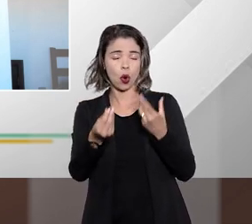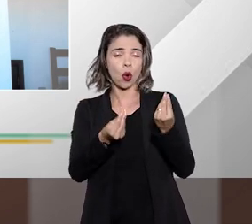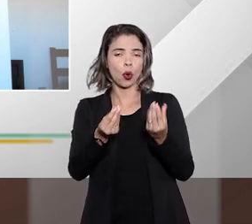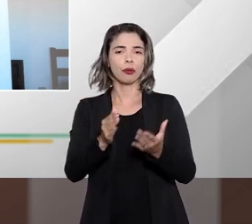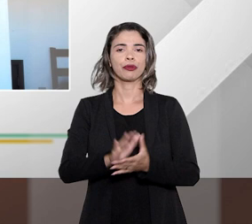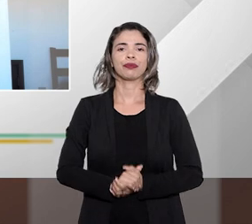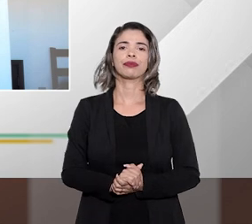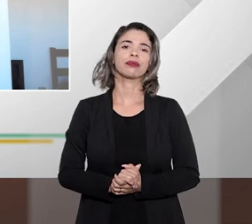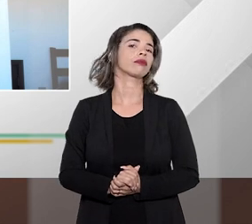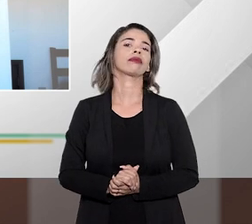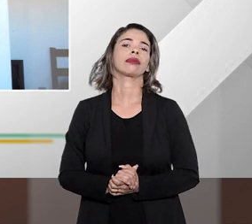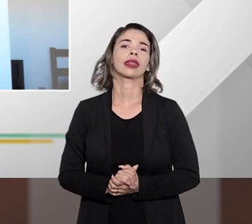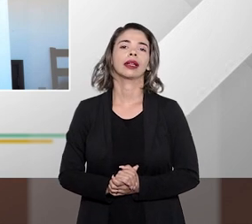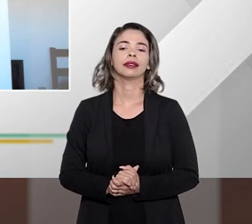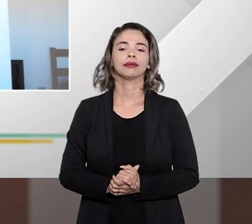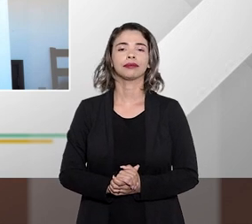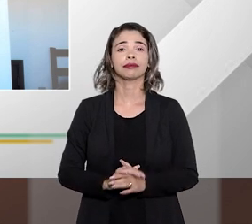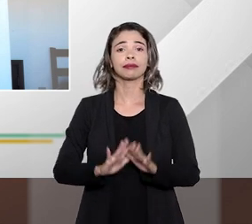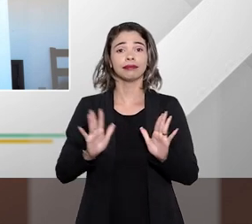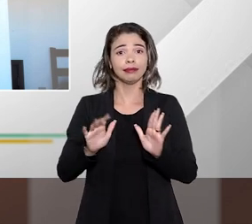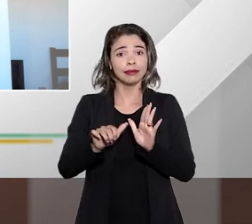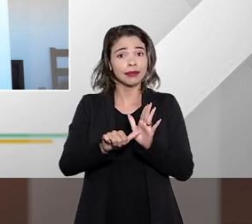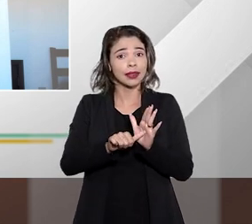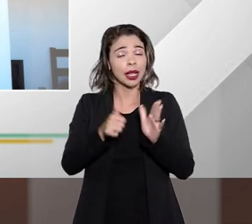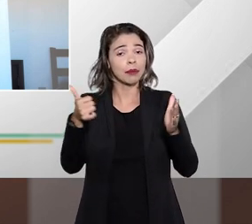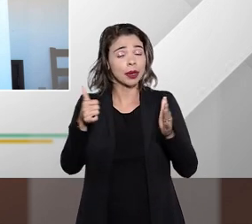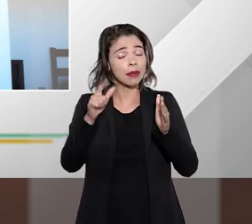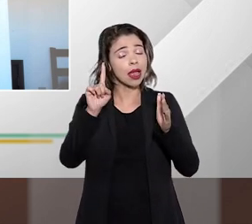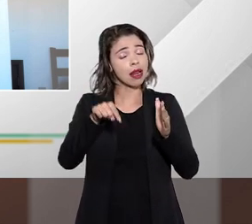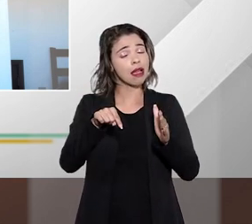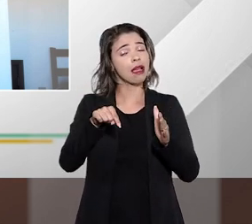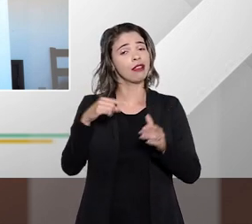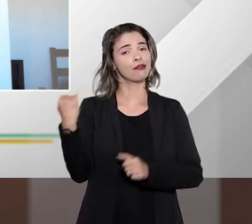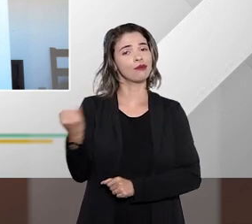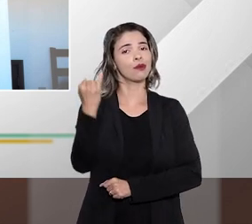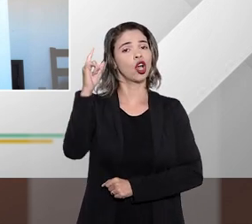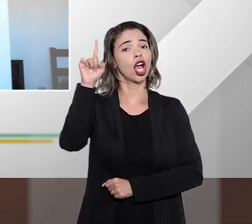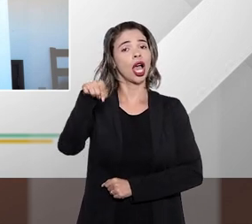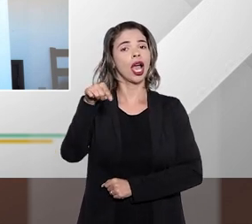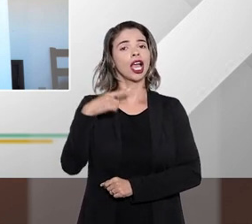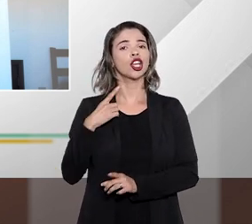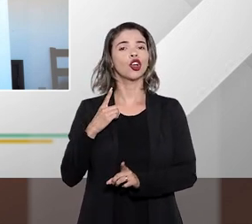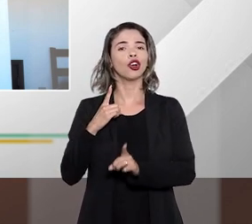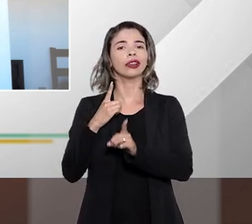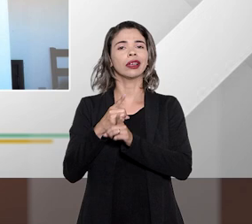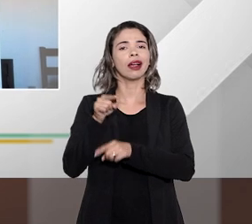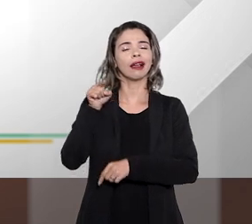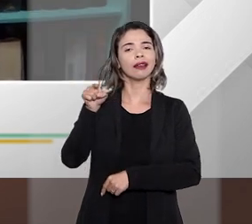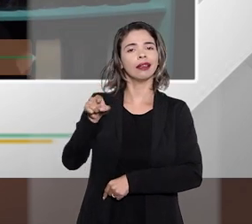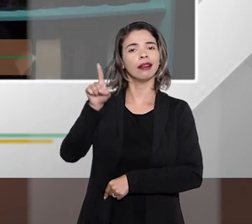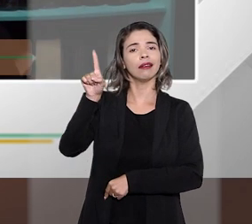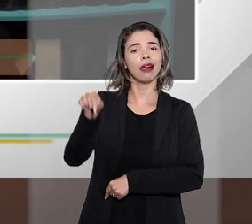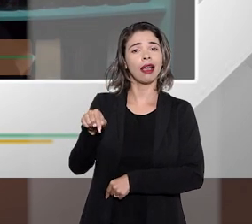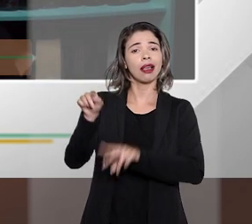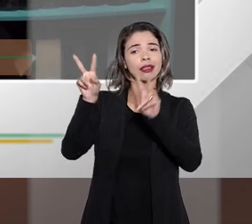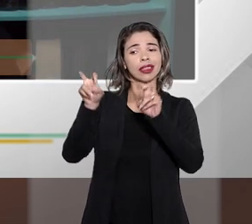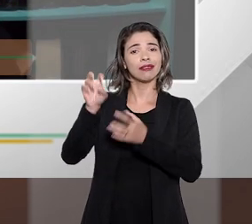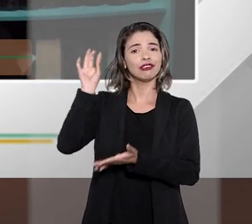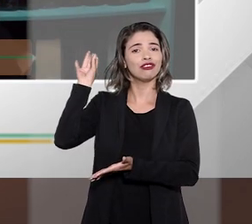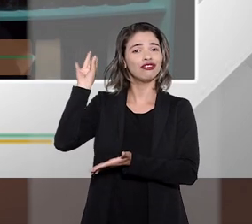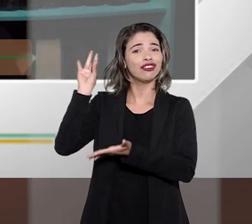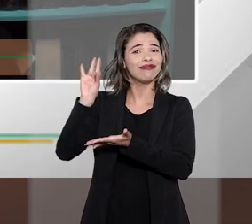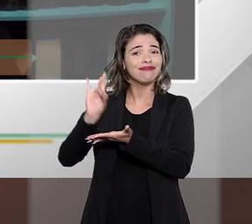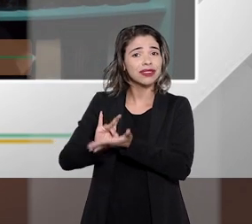A primeira e mais importante é a identificação de que aquilo se trata